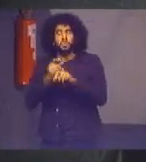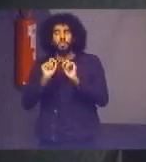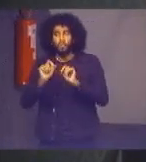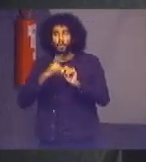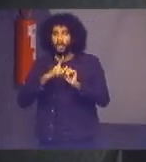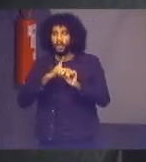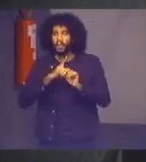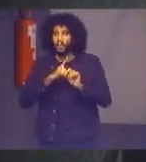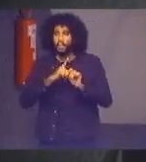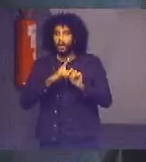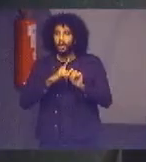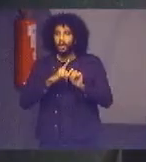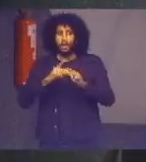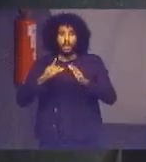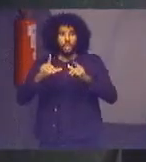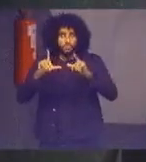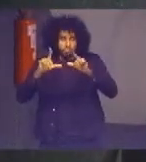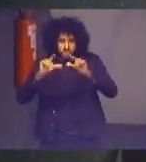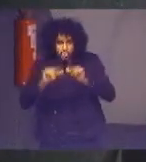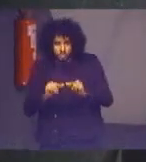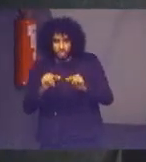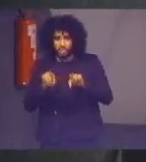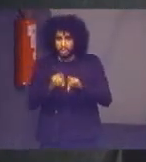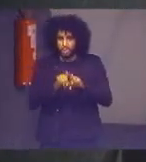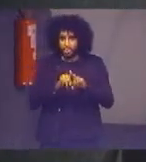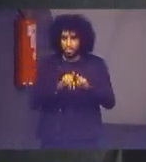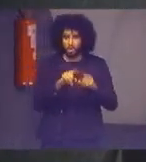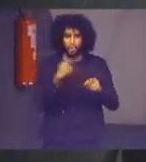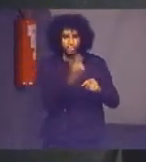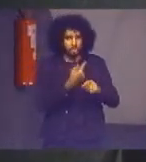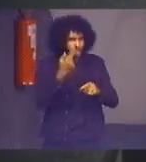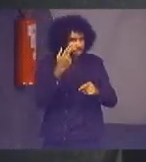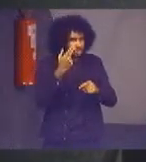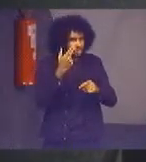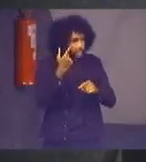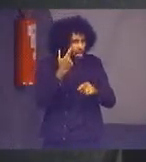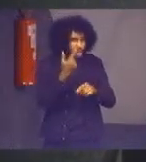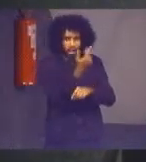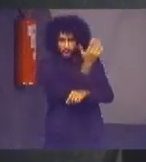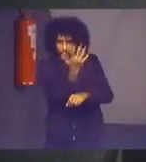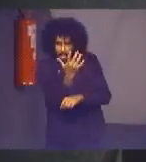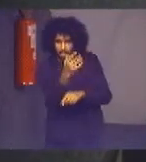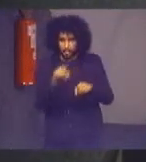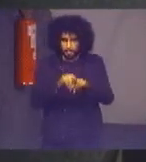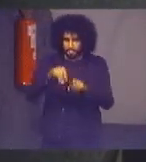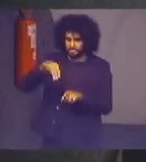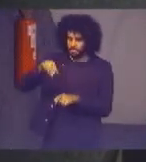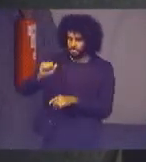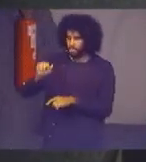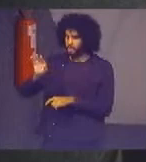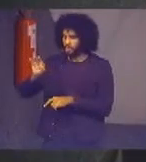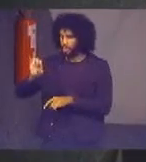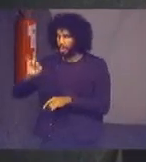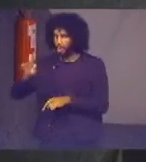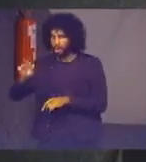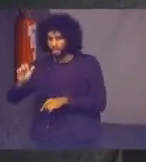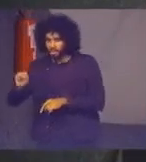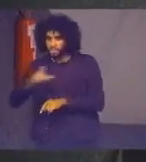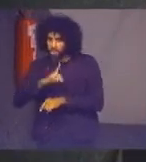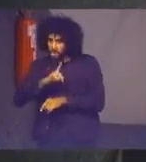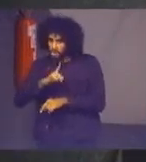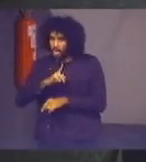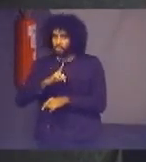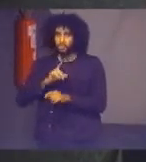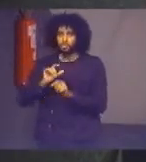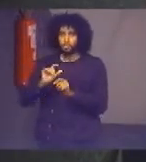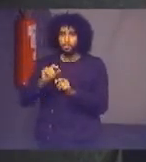economizar e não desperdiçar os recursos matérias de que dispomos haja vista a